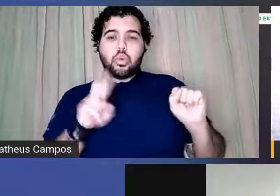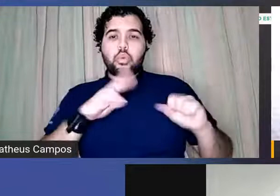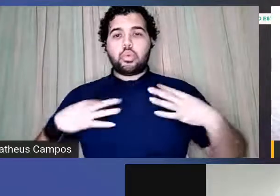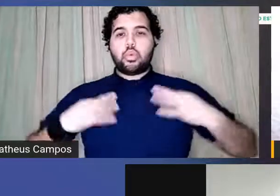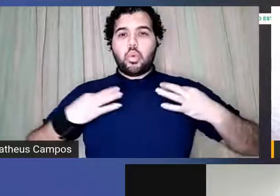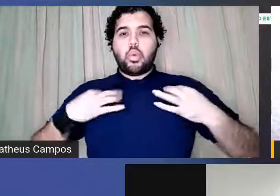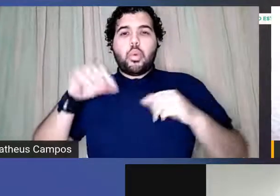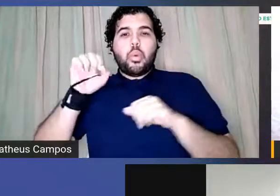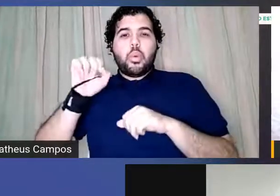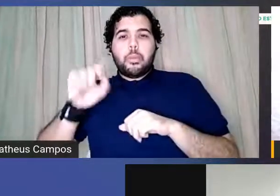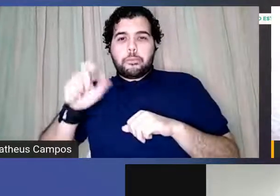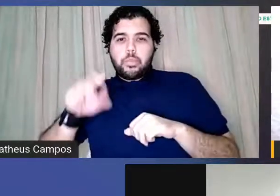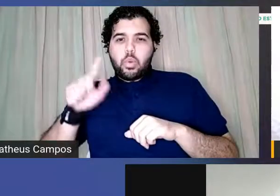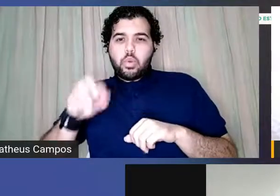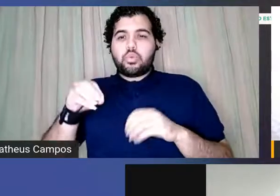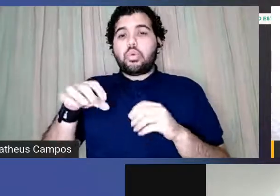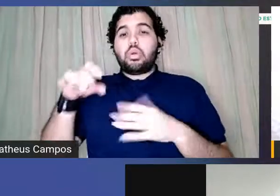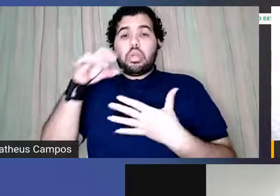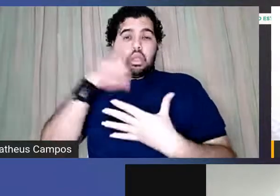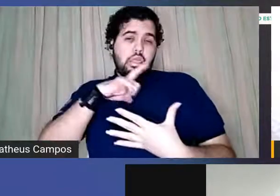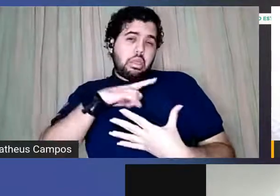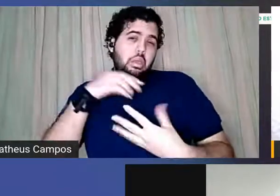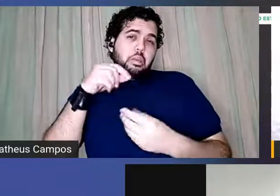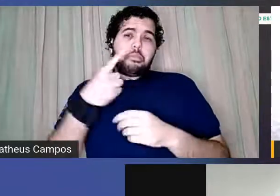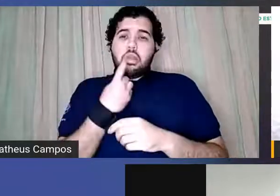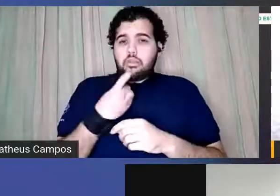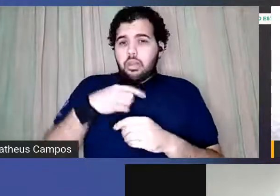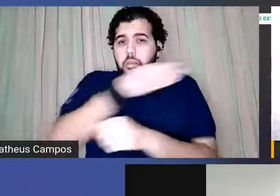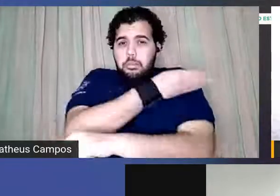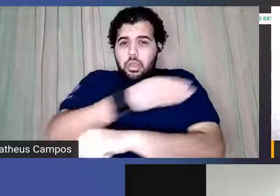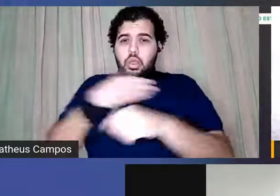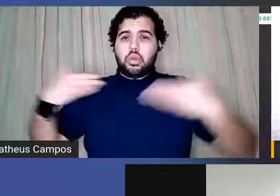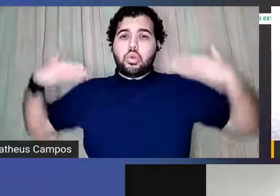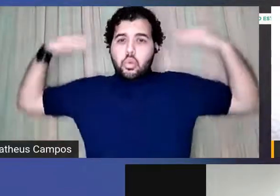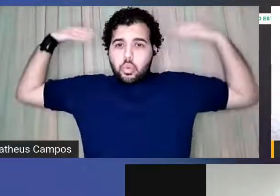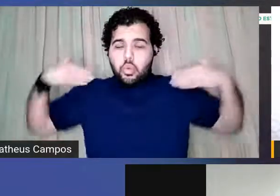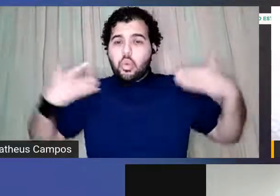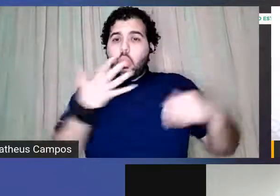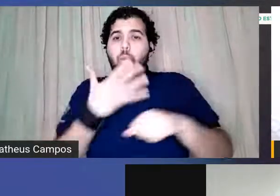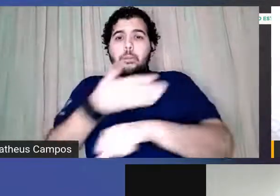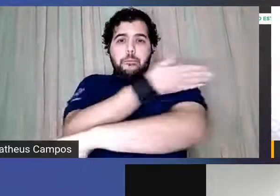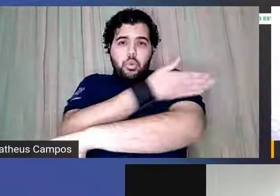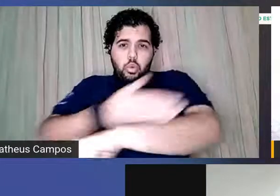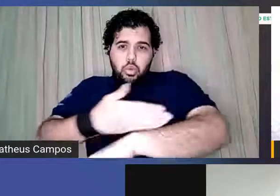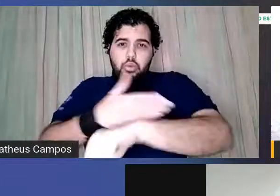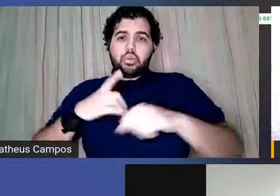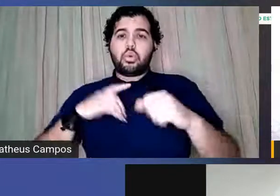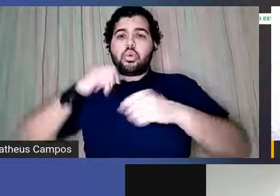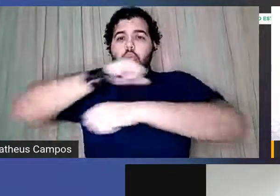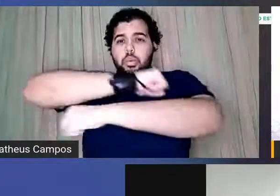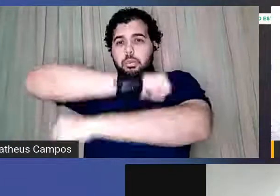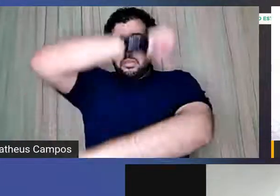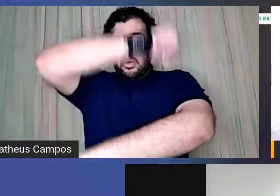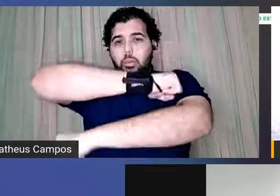detalhes em vermelho e branco. E, ao meu fundo, tenho uma parede branca com uma janela de madeira.